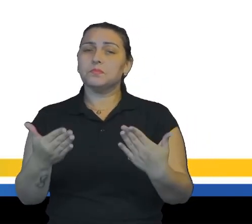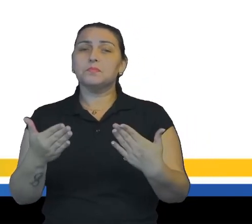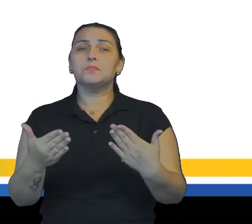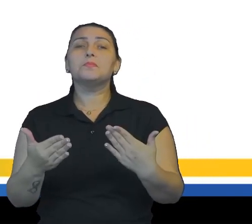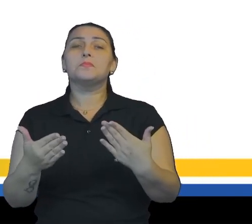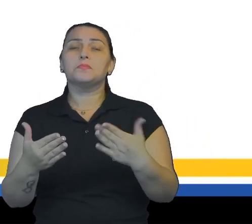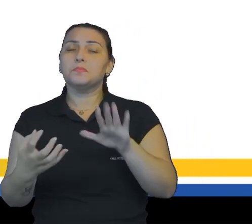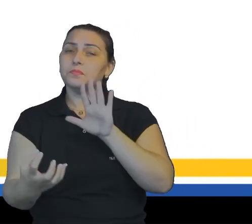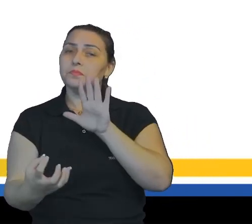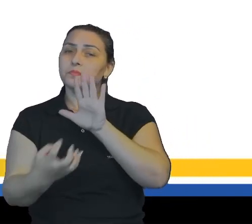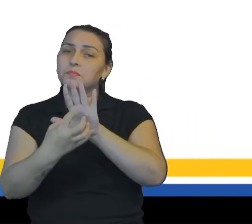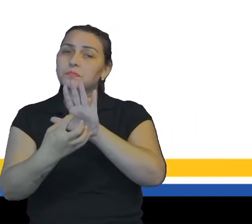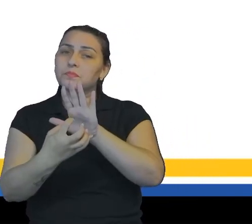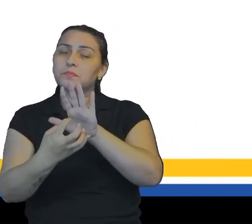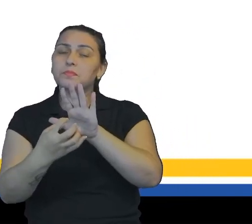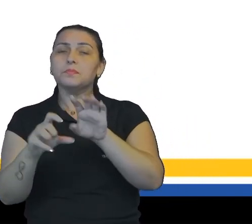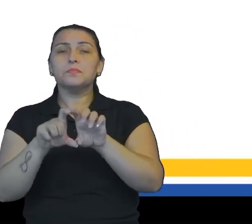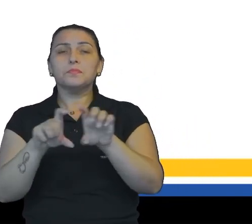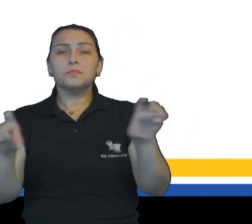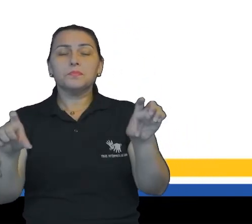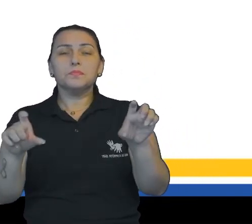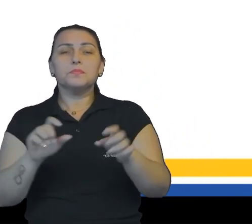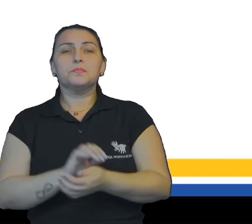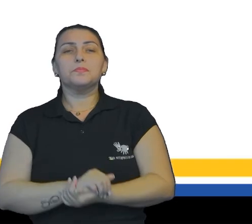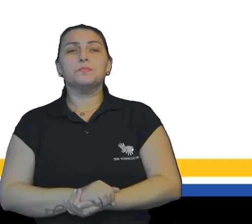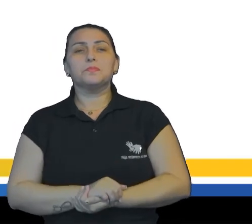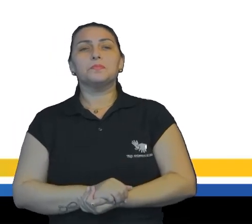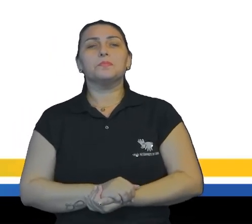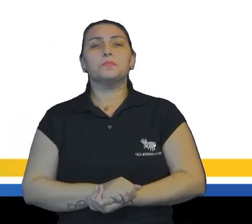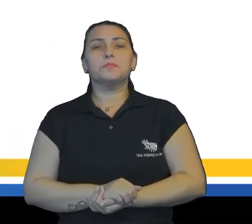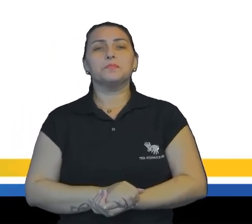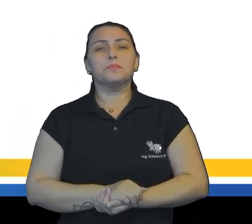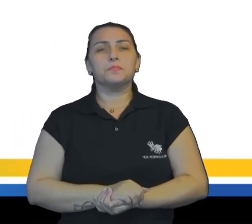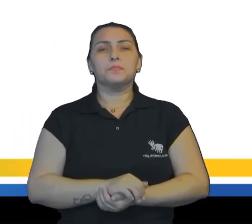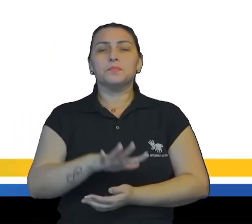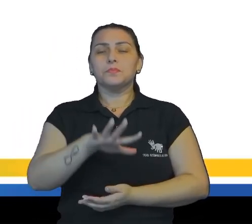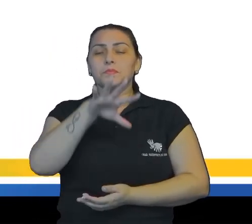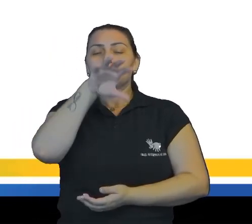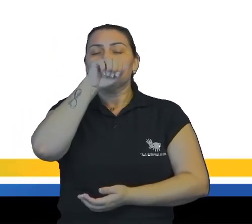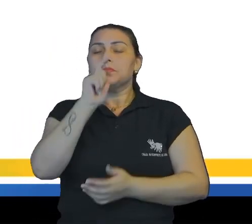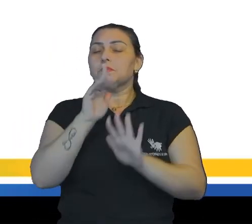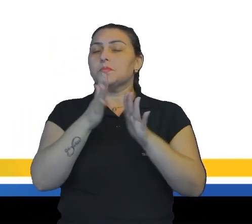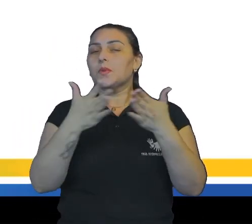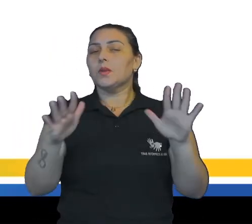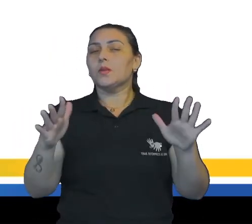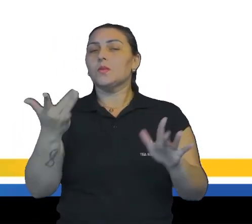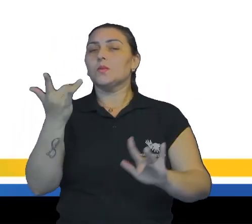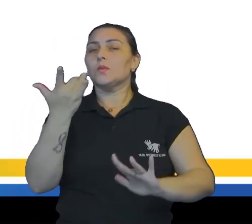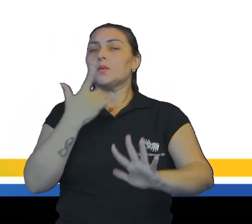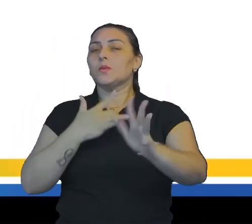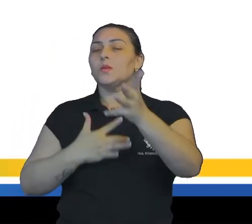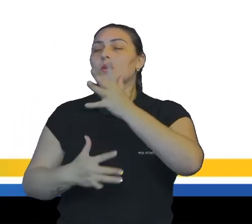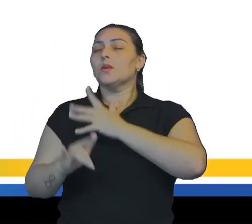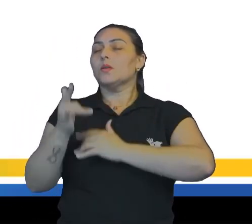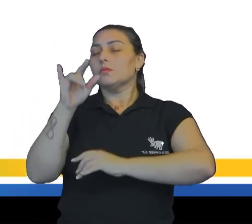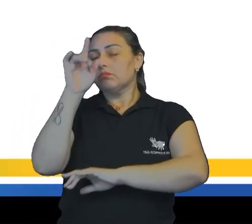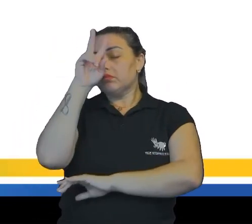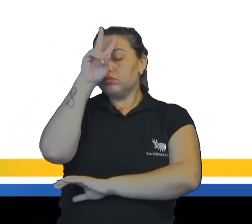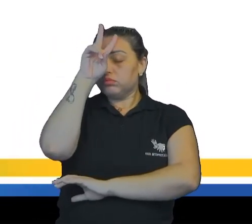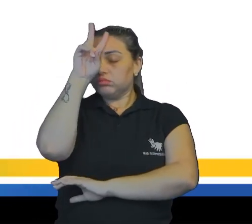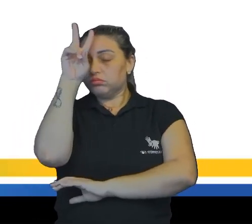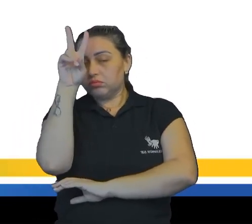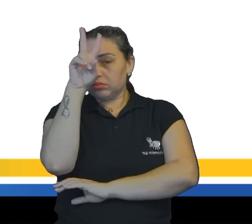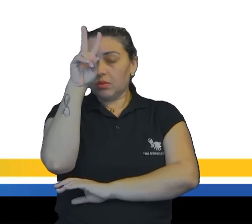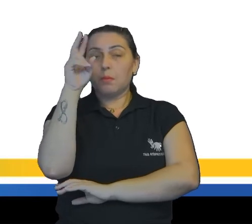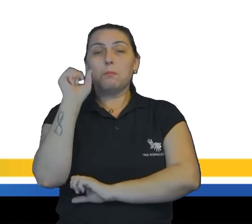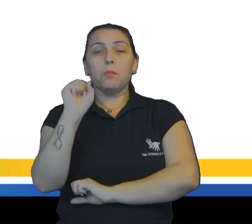hipérbole nesse trecho. Que é assim. A expressão O cheiro do mar me invadia e me embriagava. Pode ser